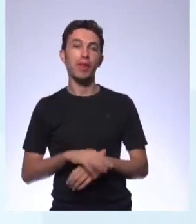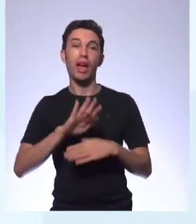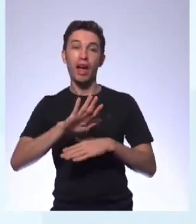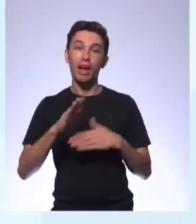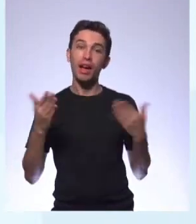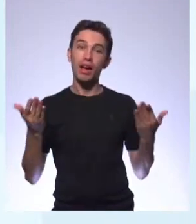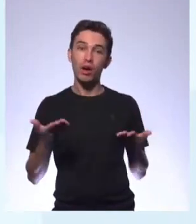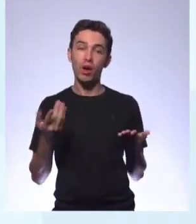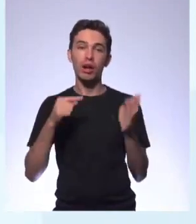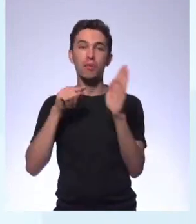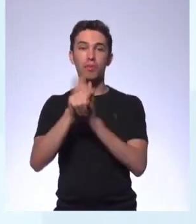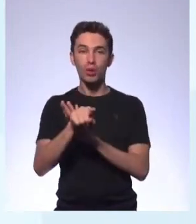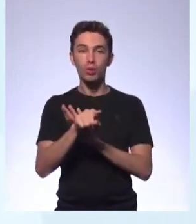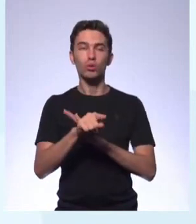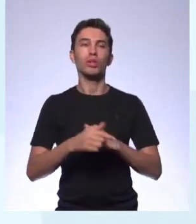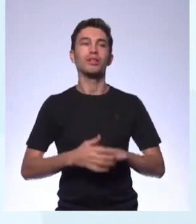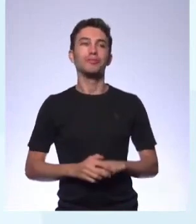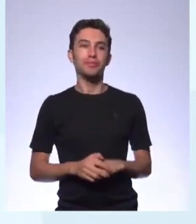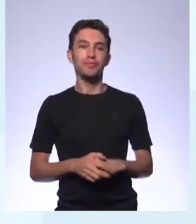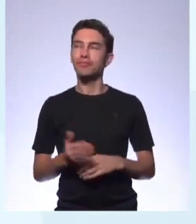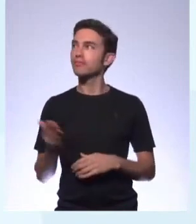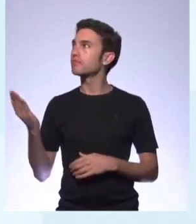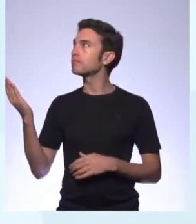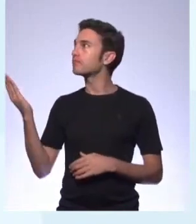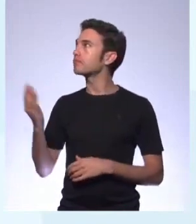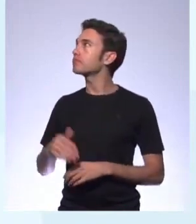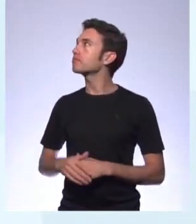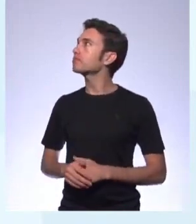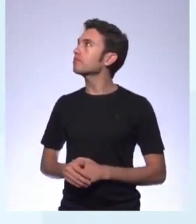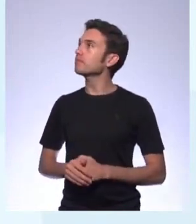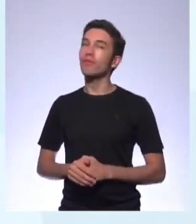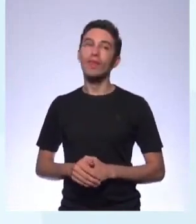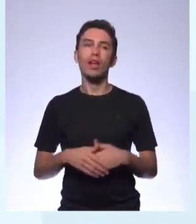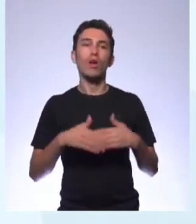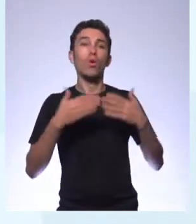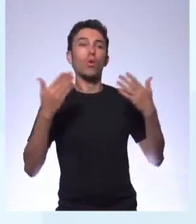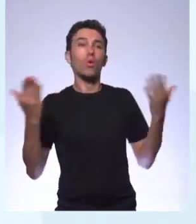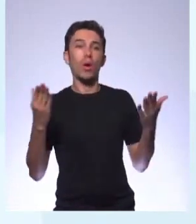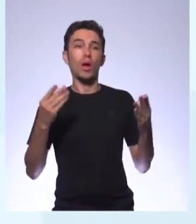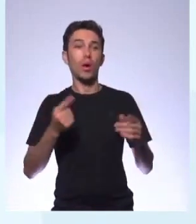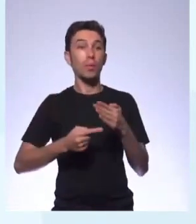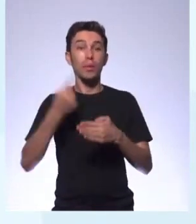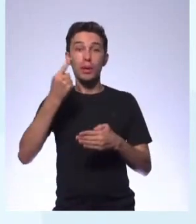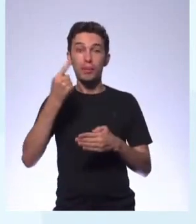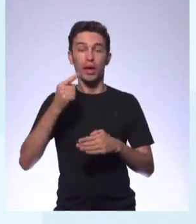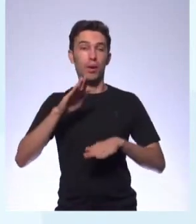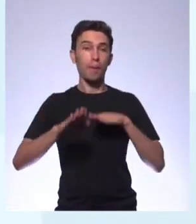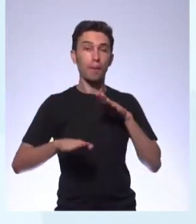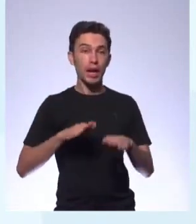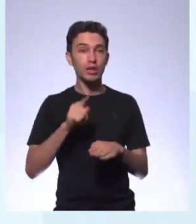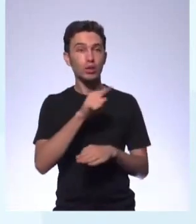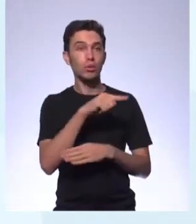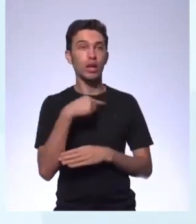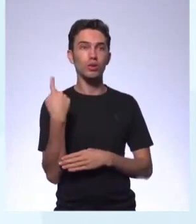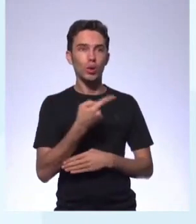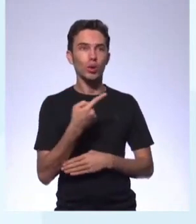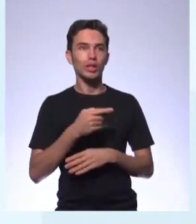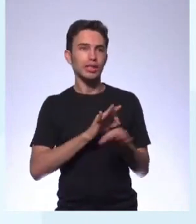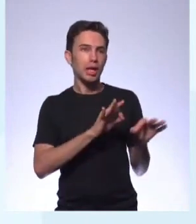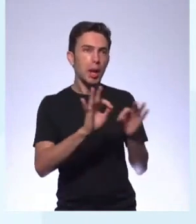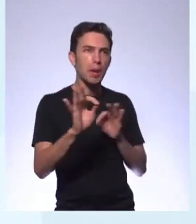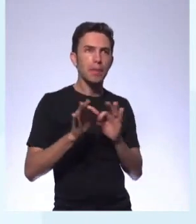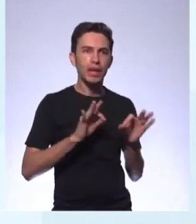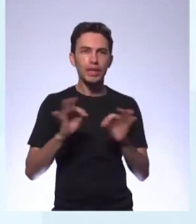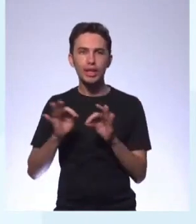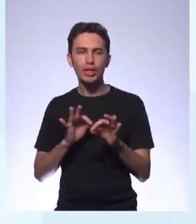Perguntando para vocês, qual é o primeiro passo para planejar? Então, uma coisa... Volta a câmera para mim